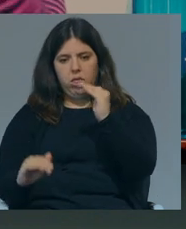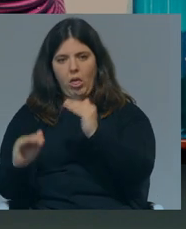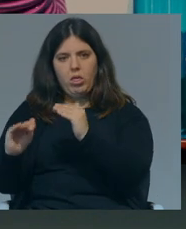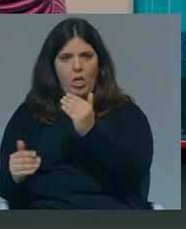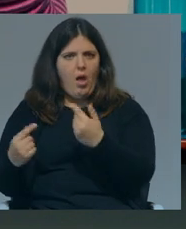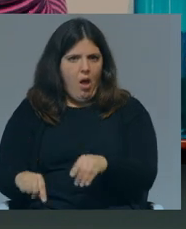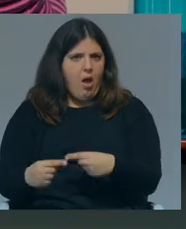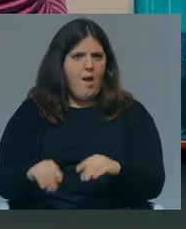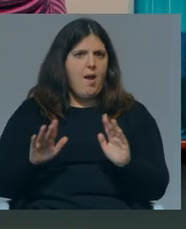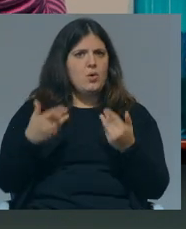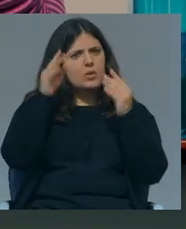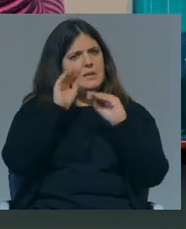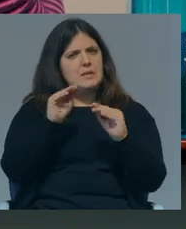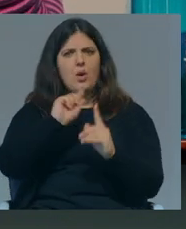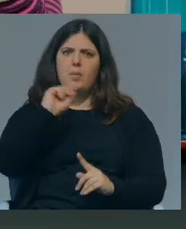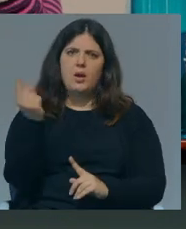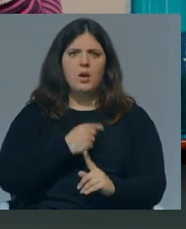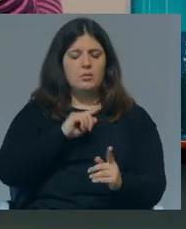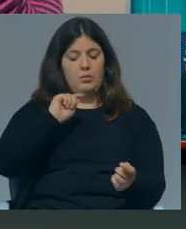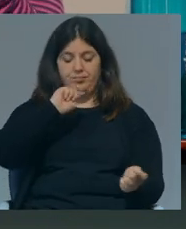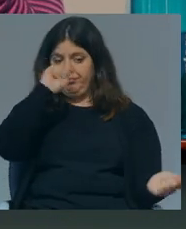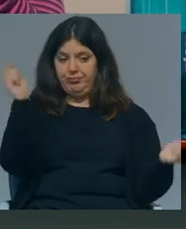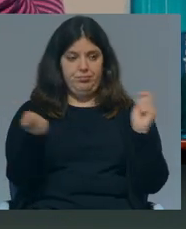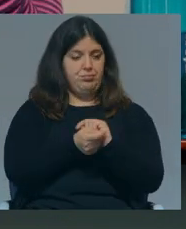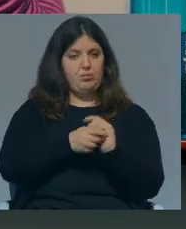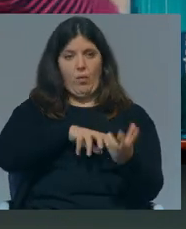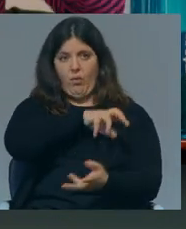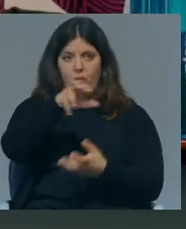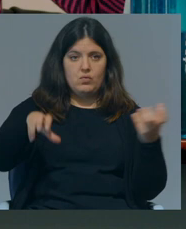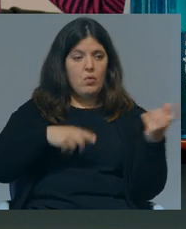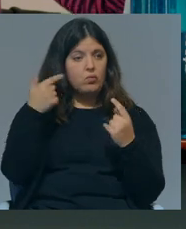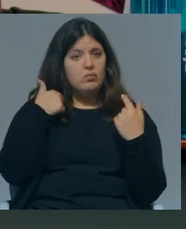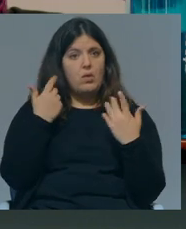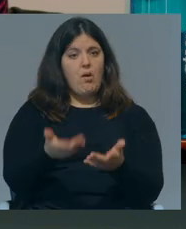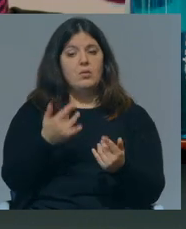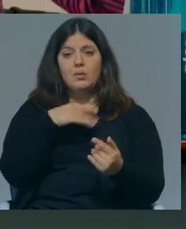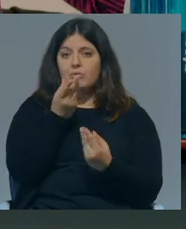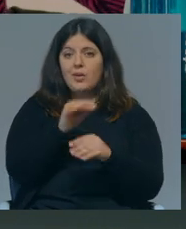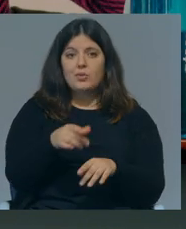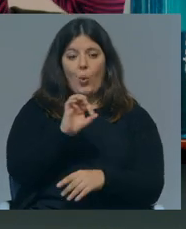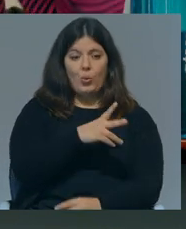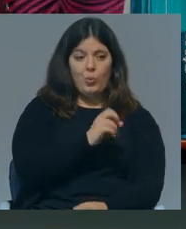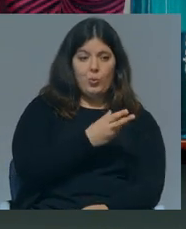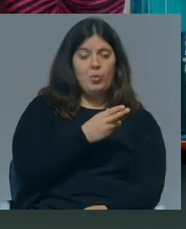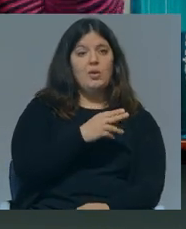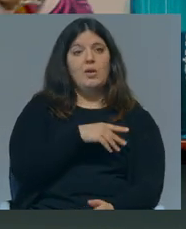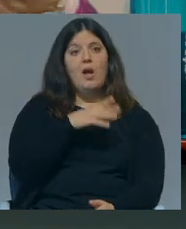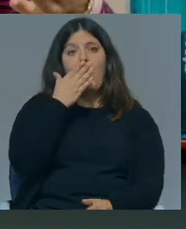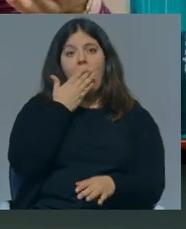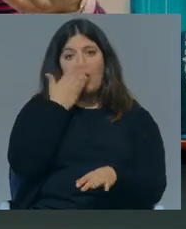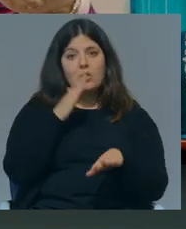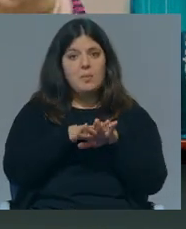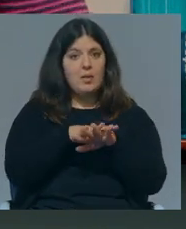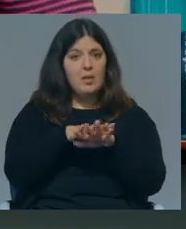temos um ensino obrigatório que está de Pantanas, temos miúdos que estão desde desde outubro sem aulas de